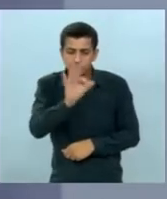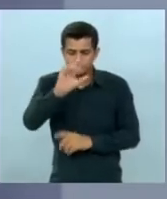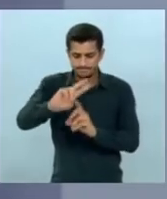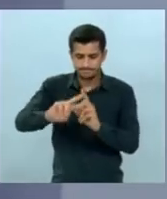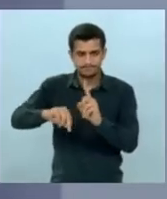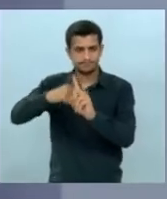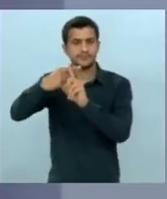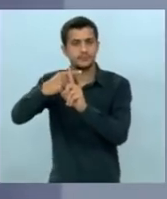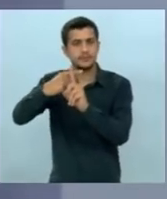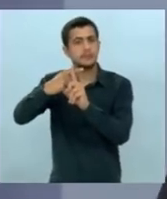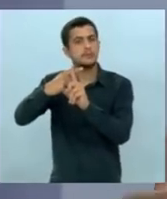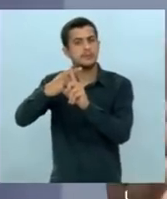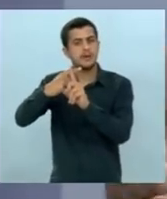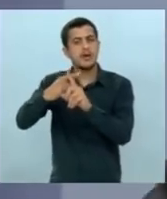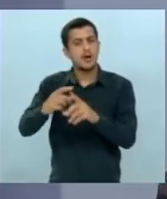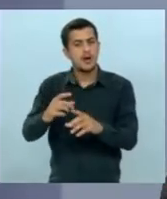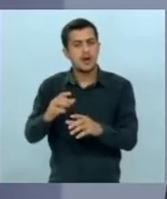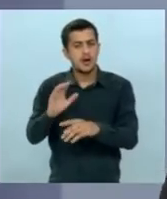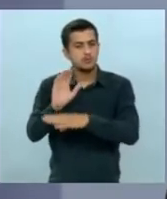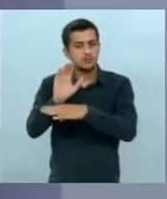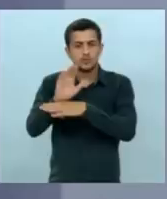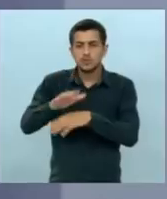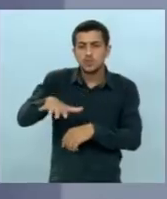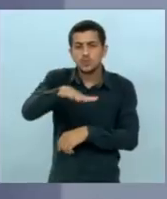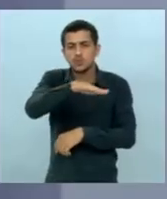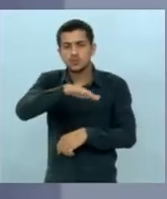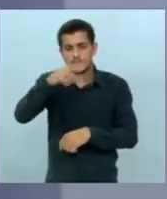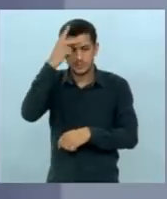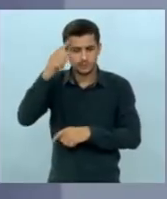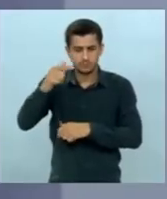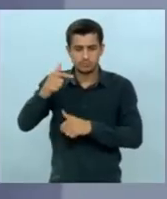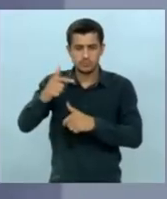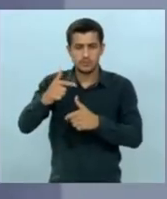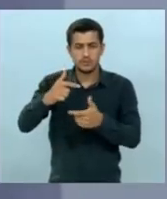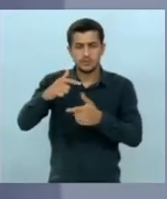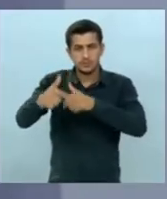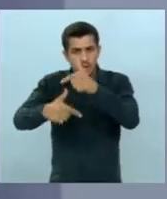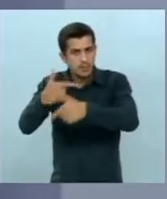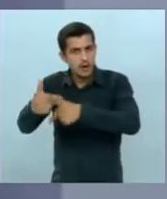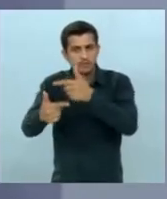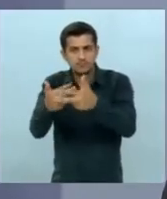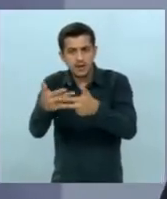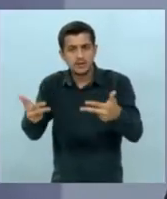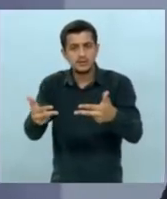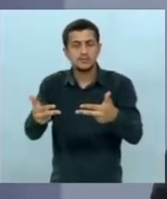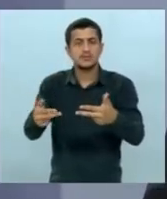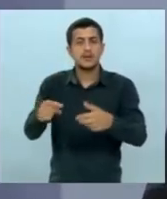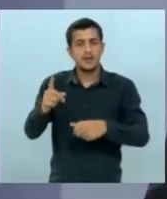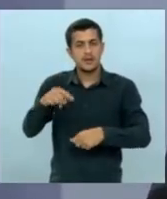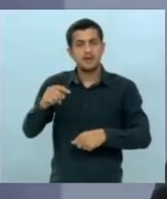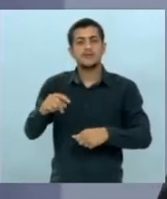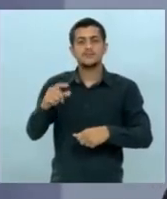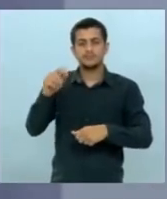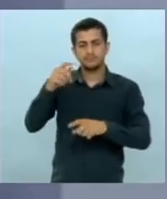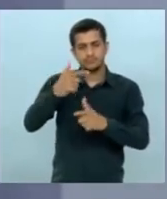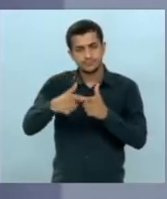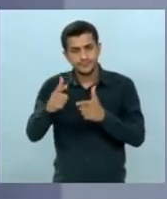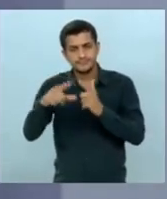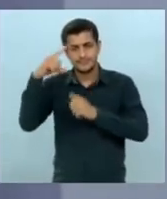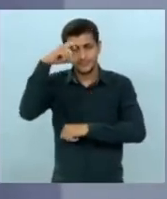linear, que foi dado praticamente para todas as categorias nesses 3 anos e 10 meses, enfrentando um momento difícil.